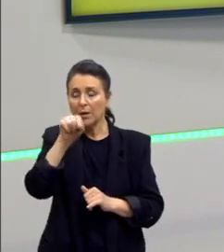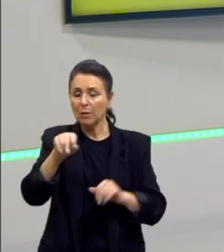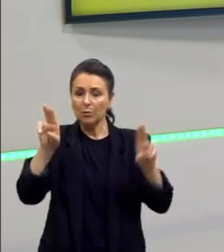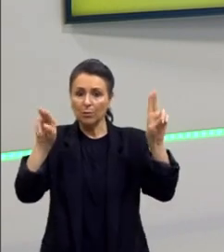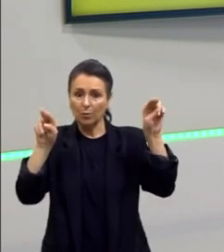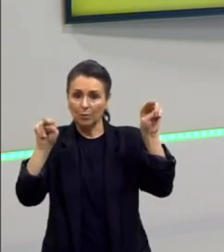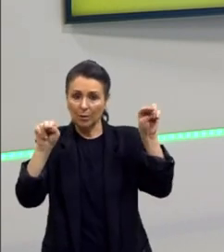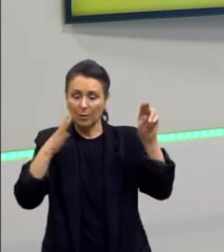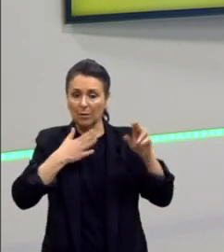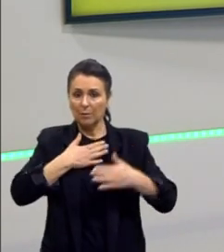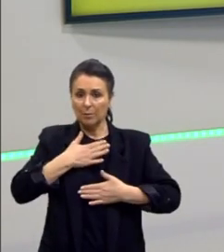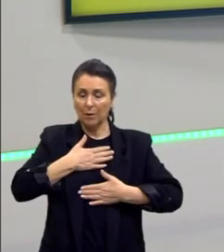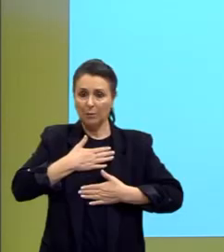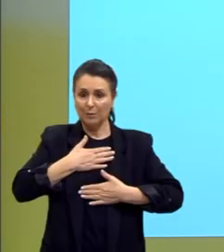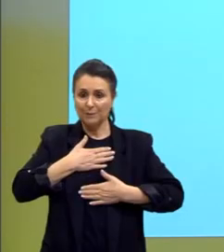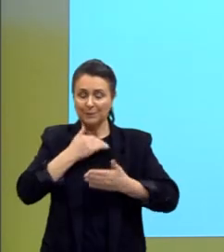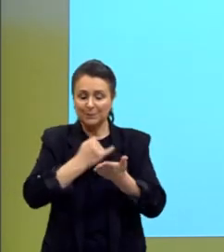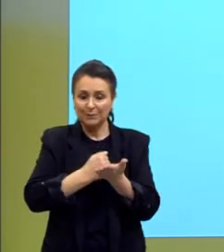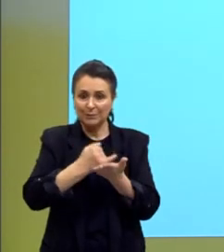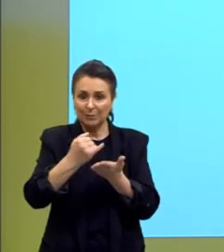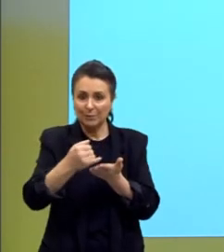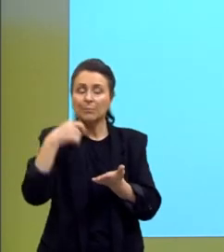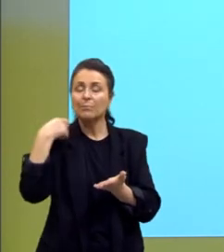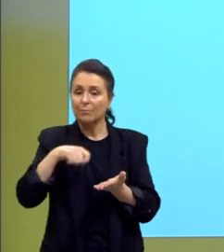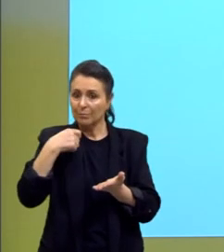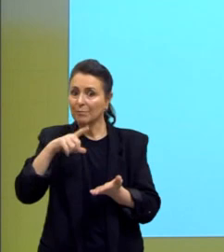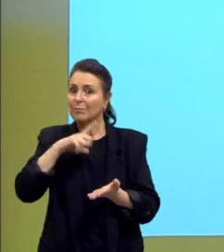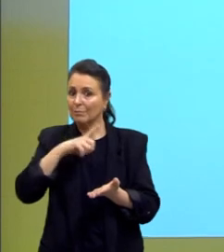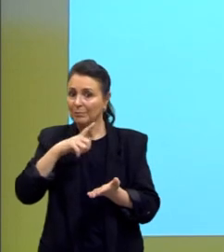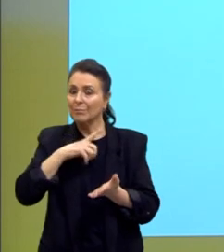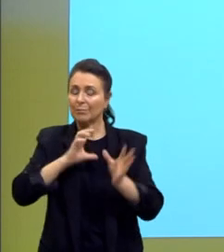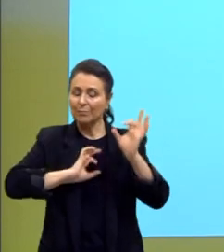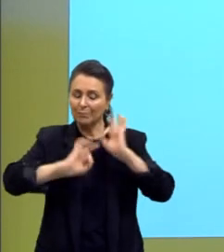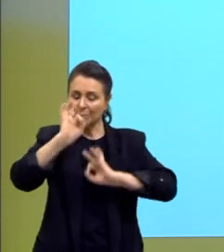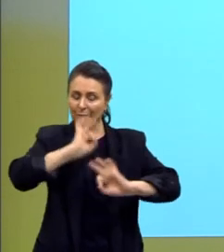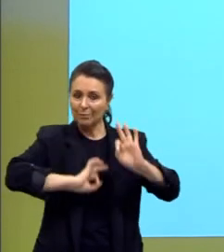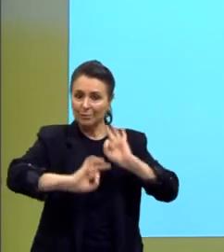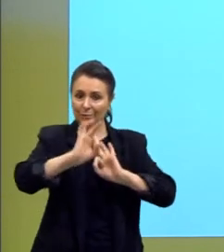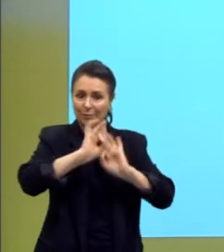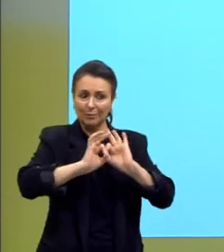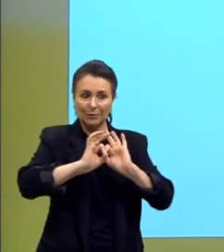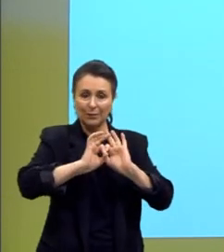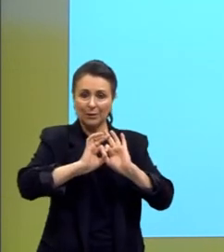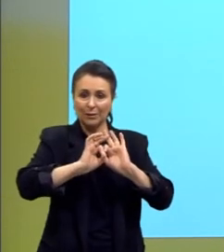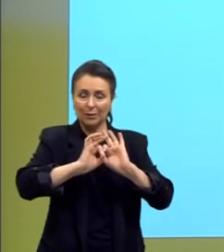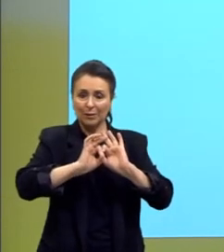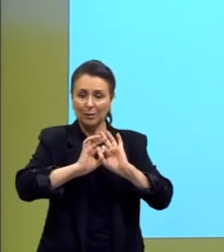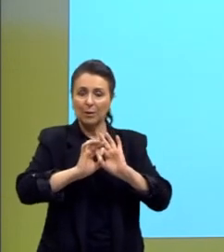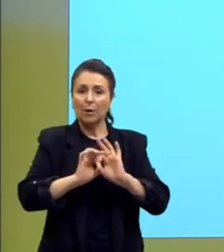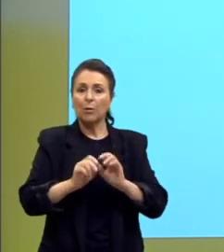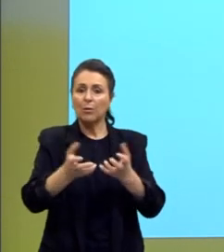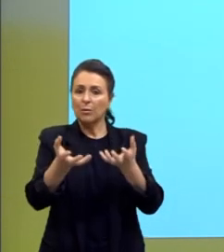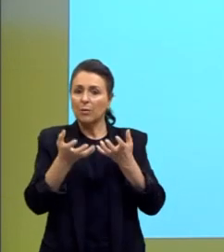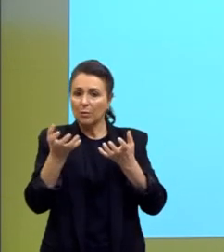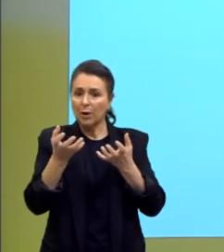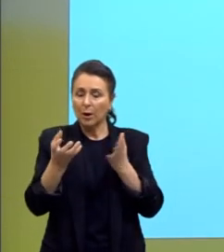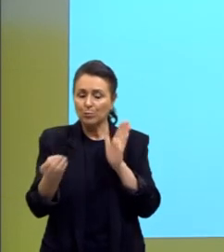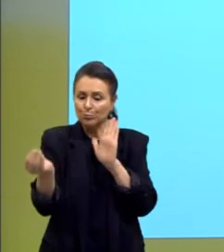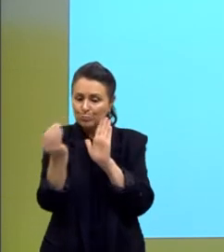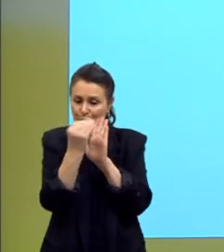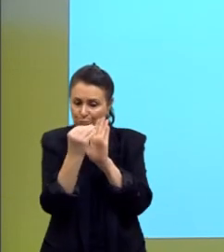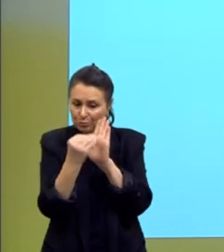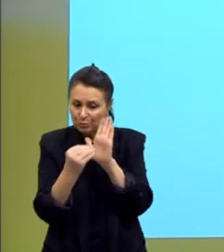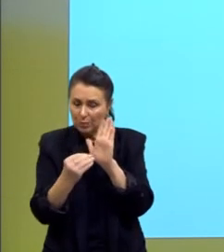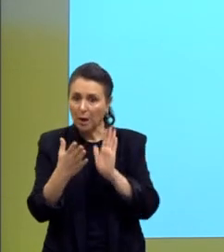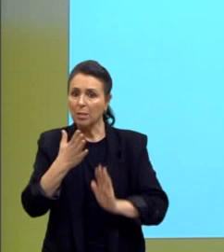e a minha introdução, então, precisa estar organizada em relação ao que eu pretendo colocar no meu